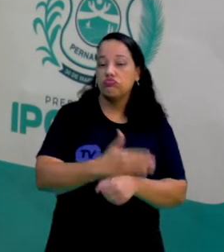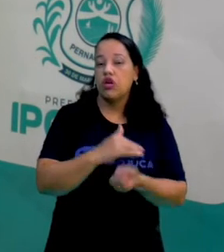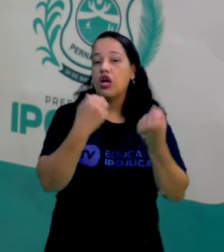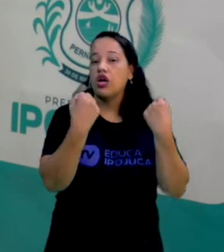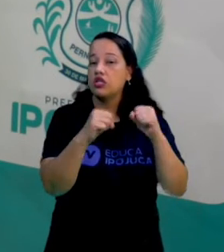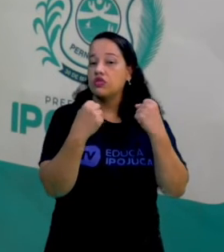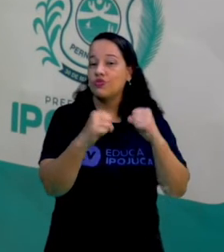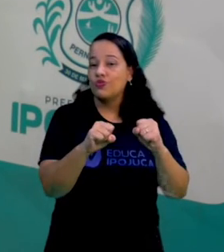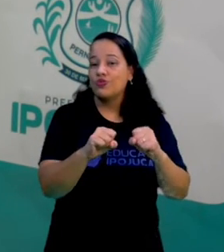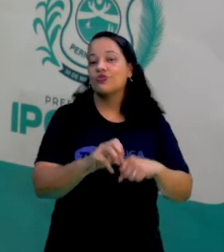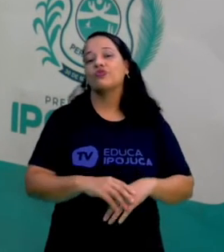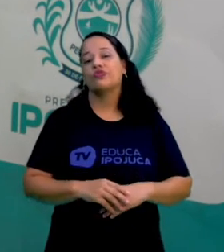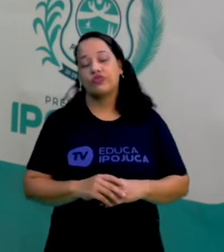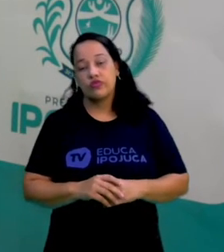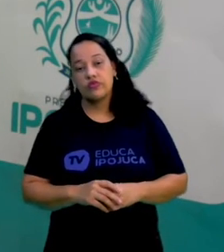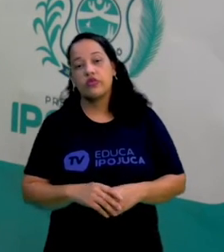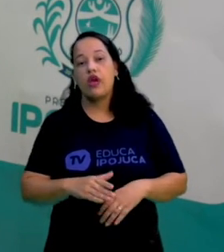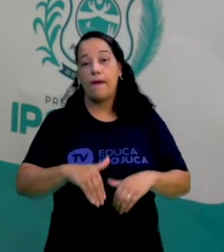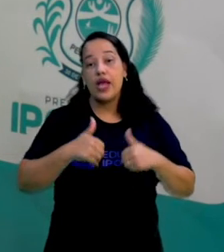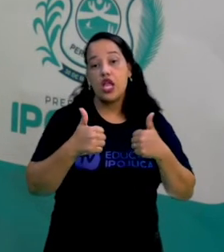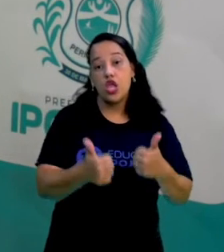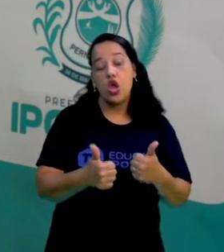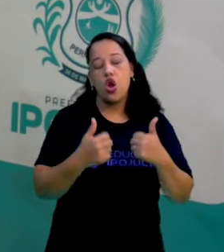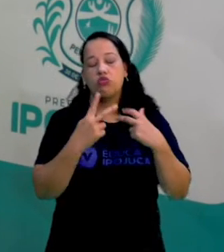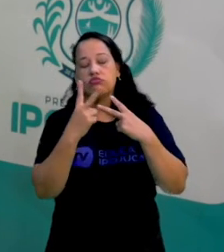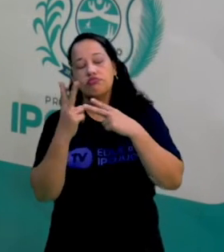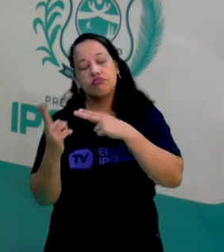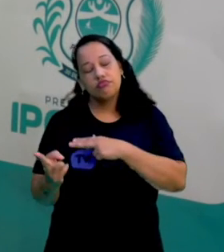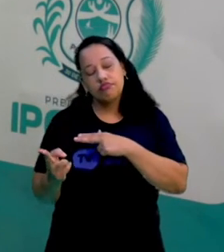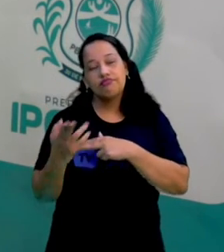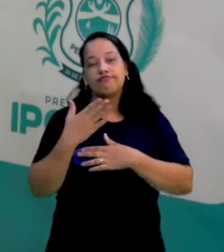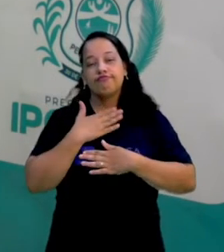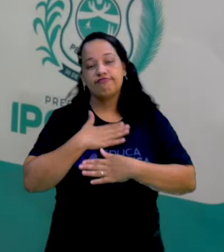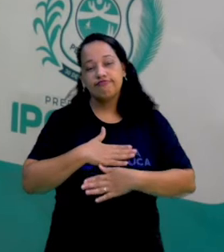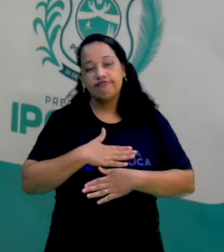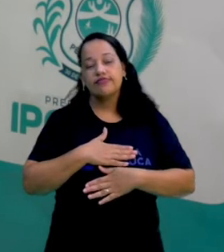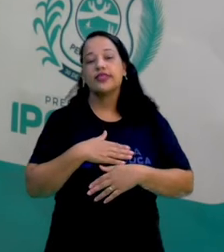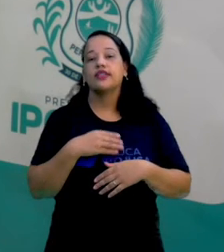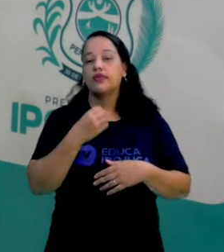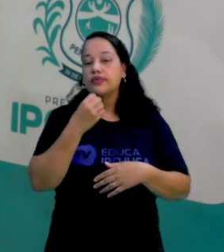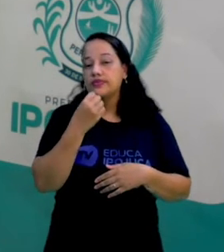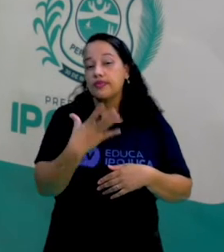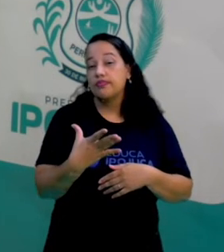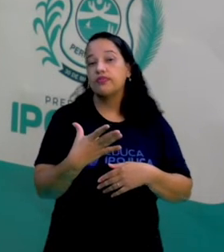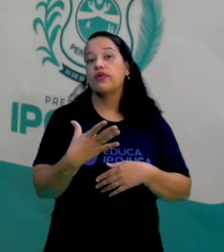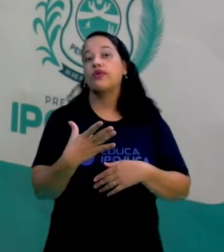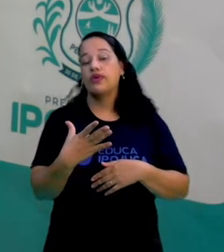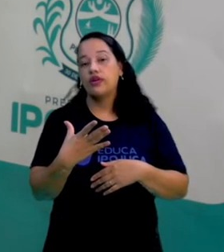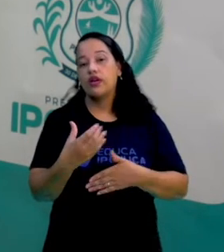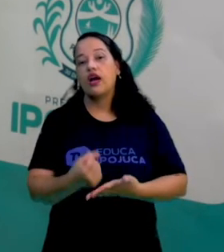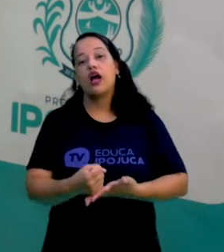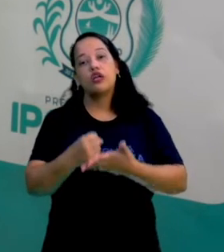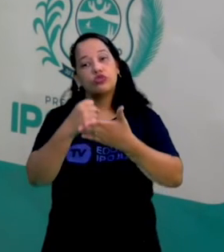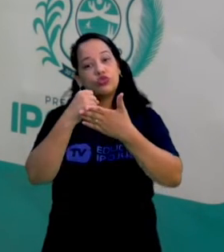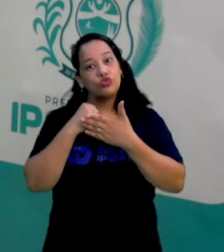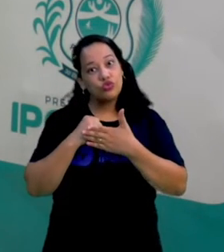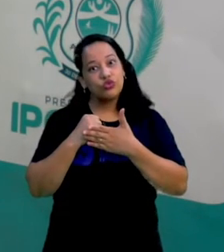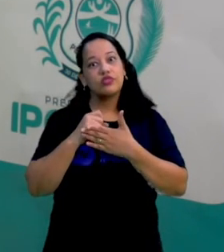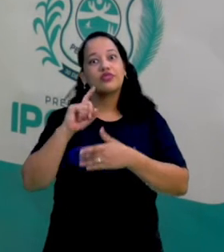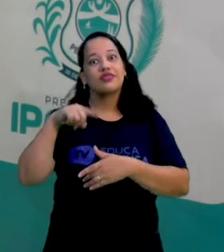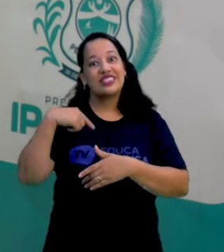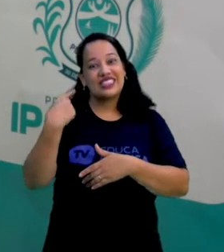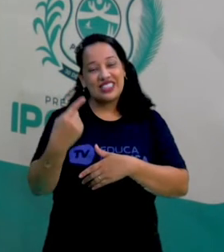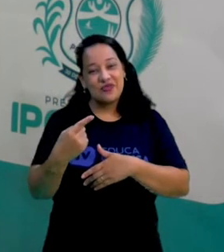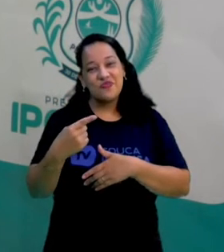você faz o exercício, o exercício melhora o seu sono, e o seu sono, um bom sono, lhe dá condições de render